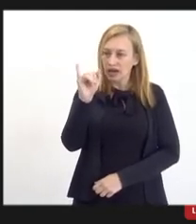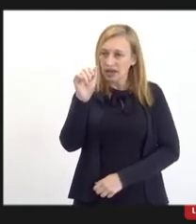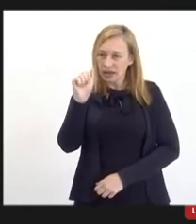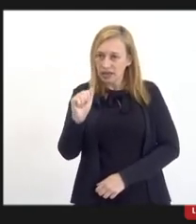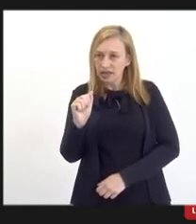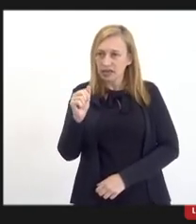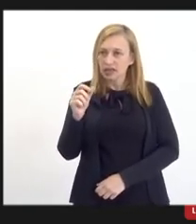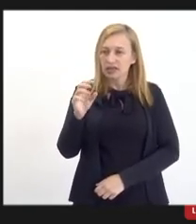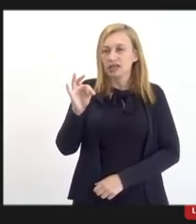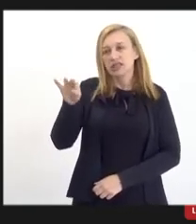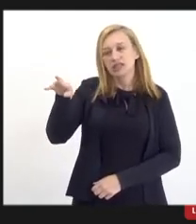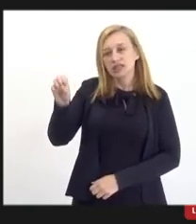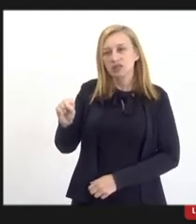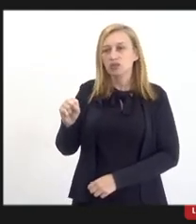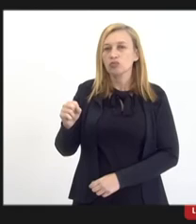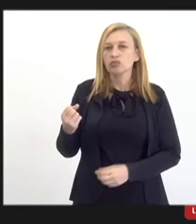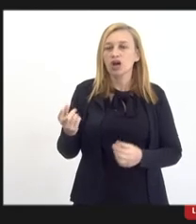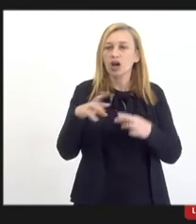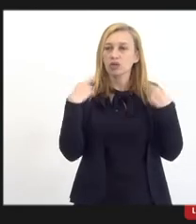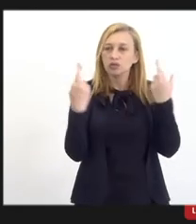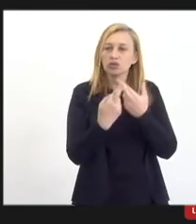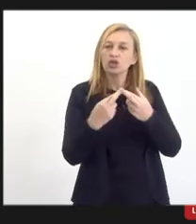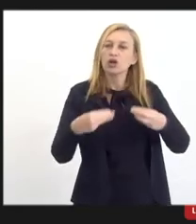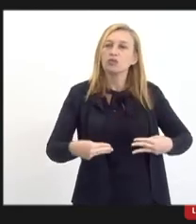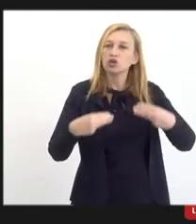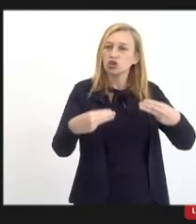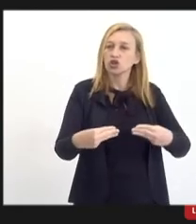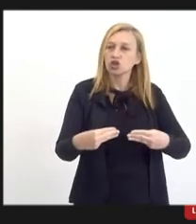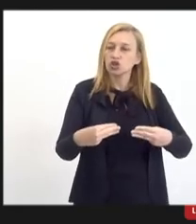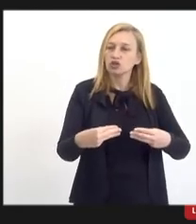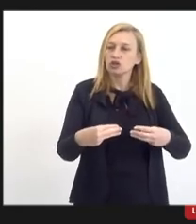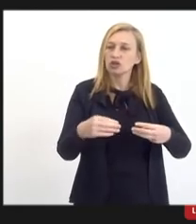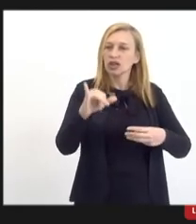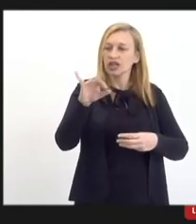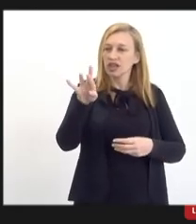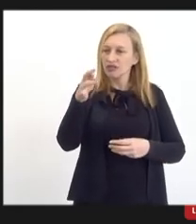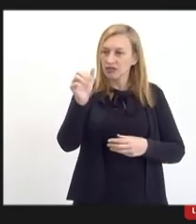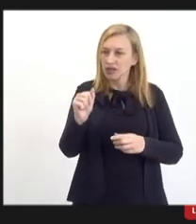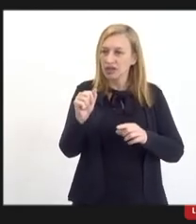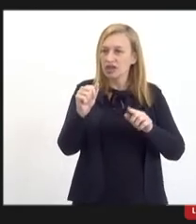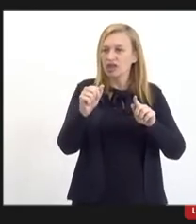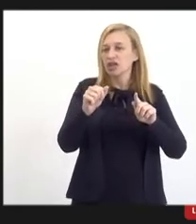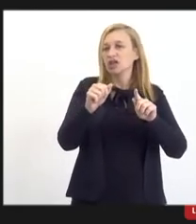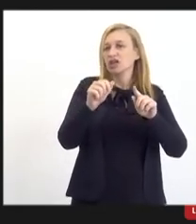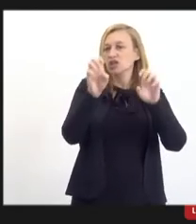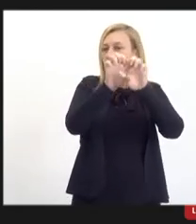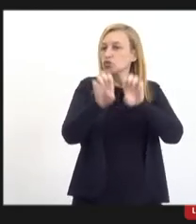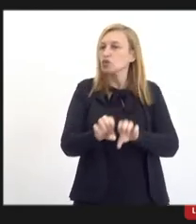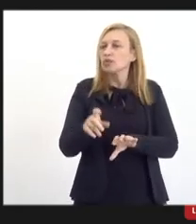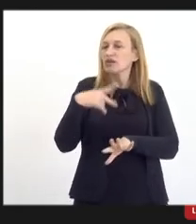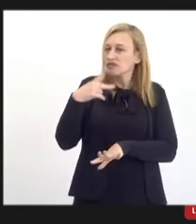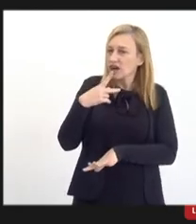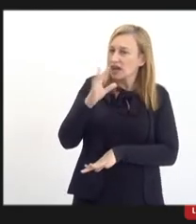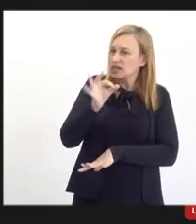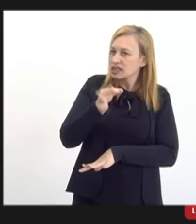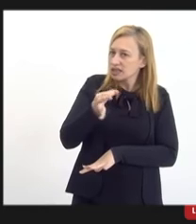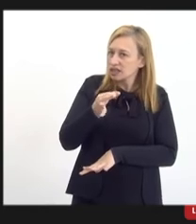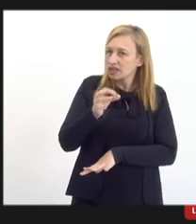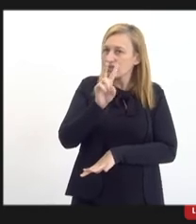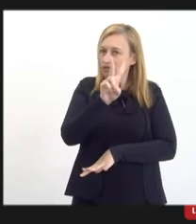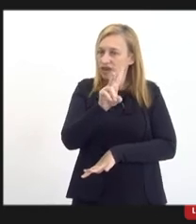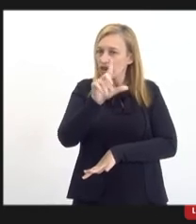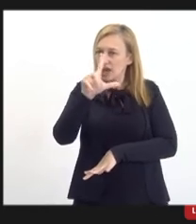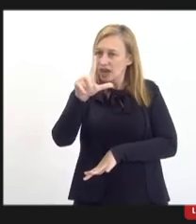reunião com o ministro da infraestrutura para justamente falar sobre essa questão da VLI